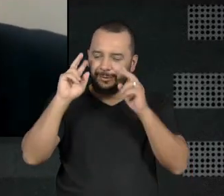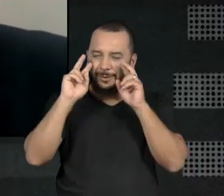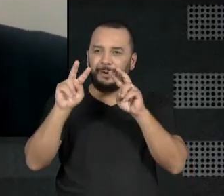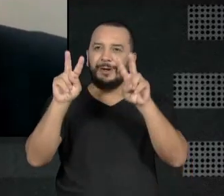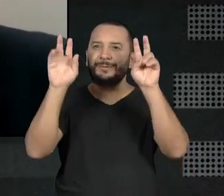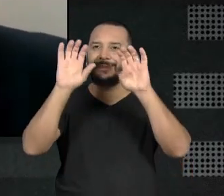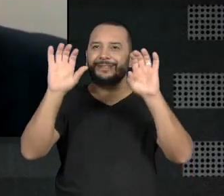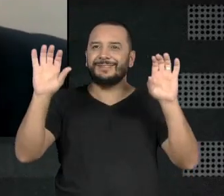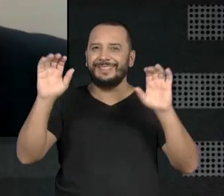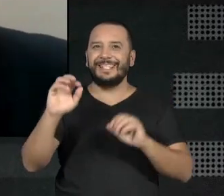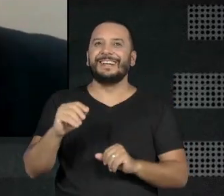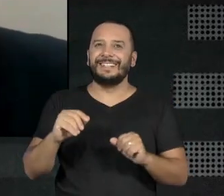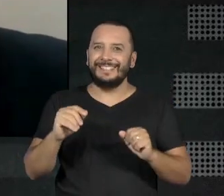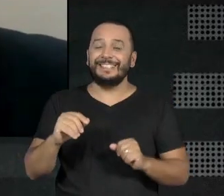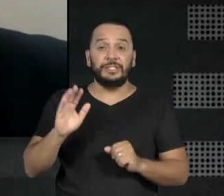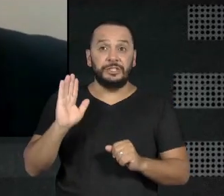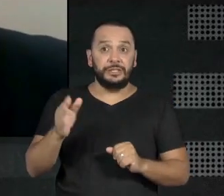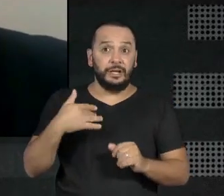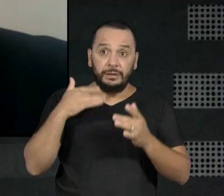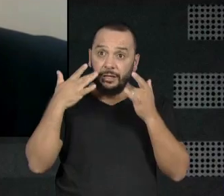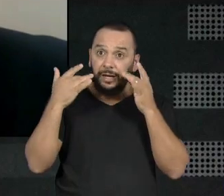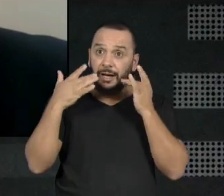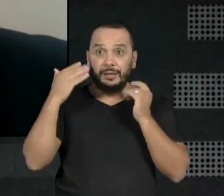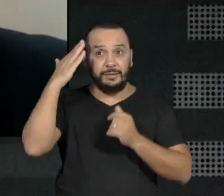Essa peça foi um sucesso lá em Santos.